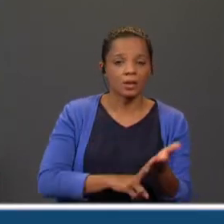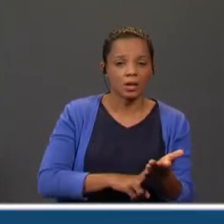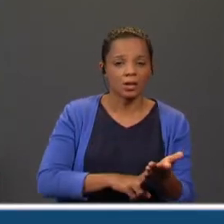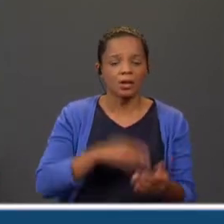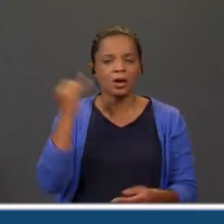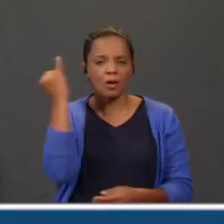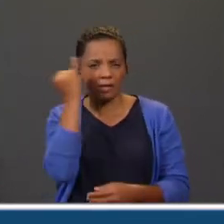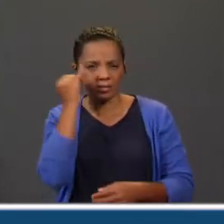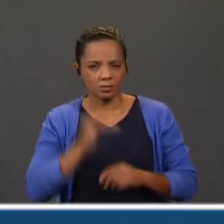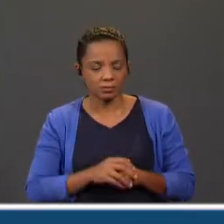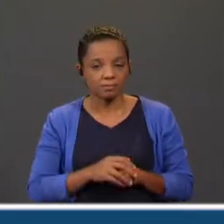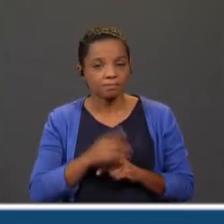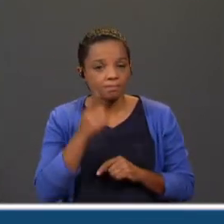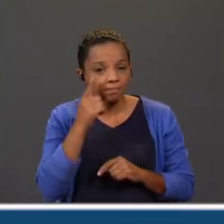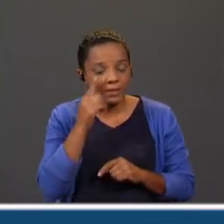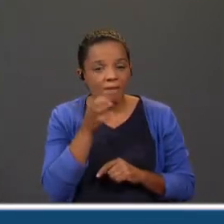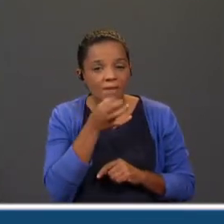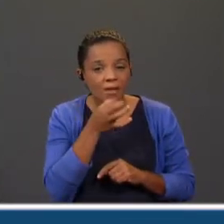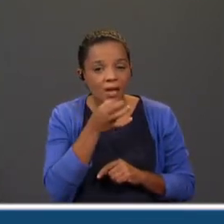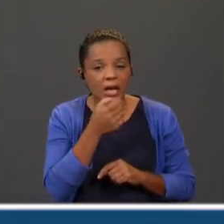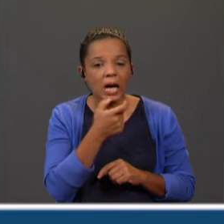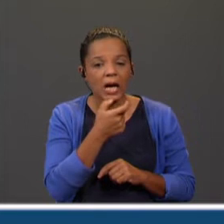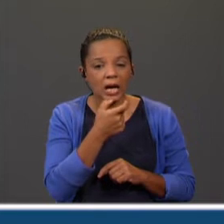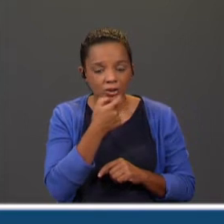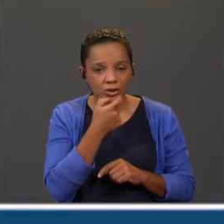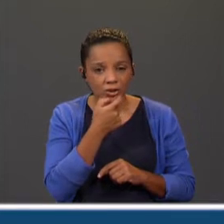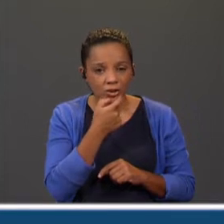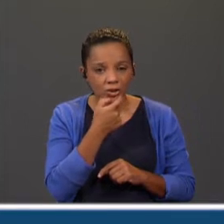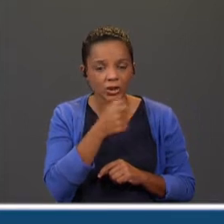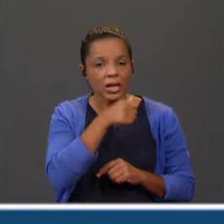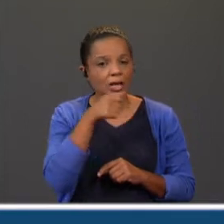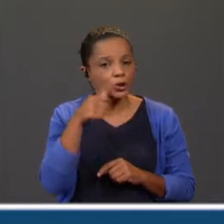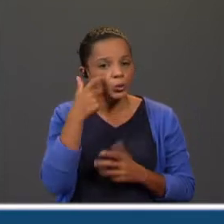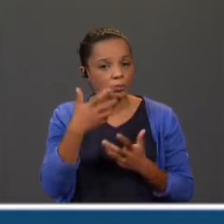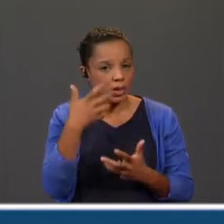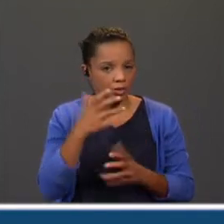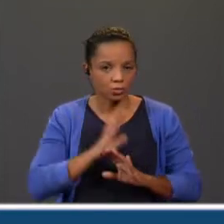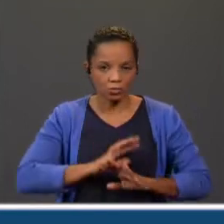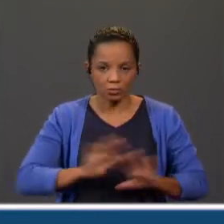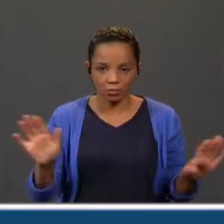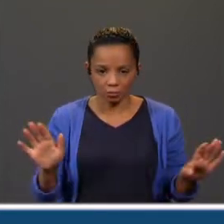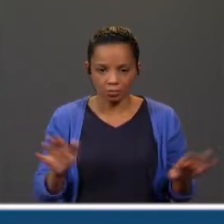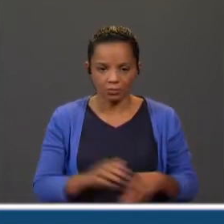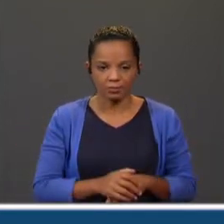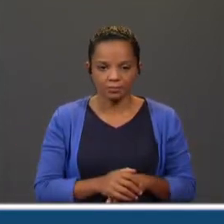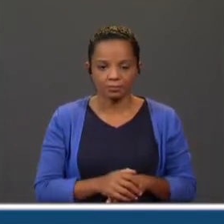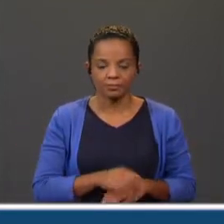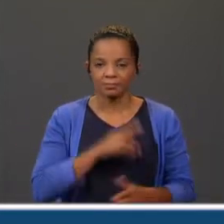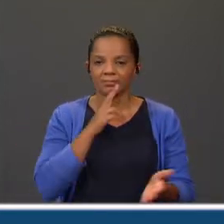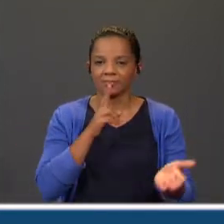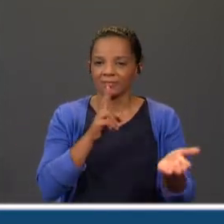Atenção, estamos só a falar naquelas que foram assinaladas a azul. E é